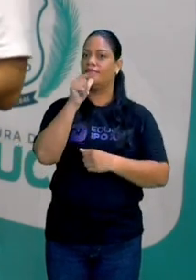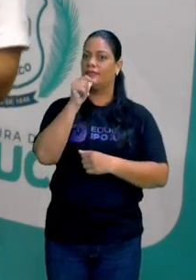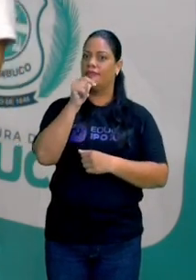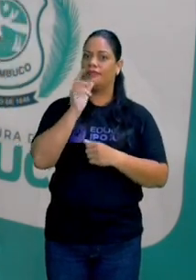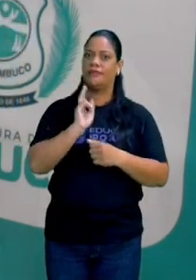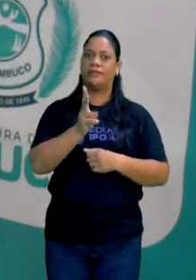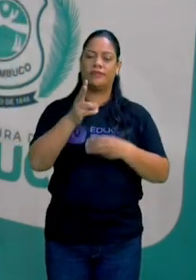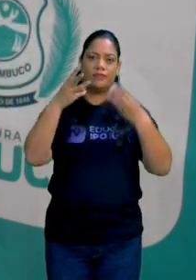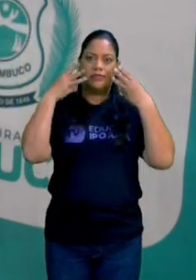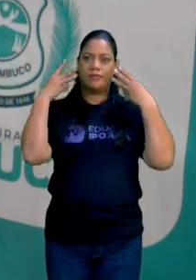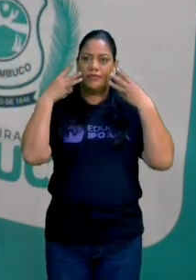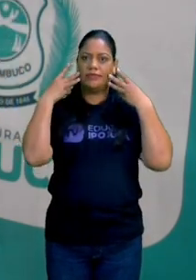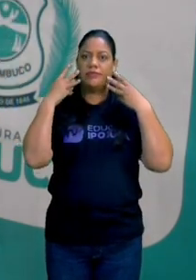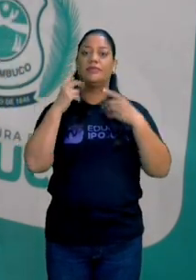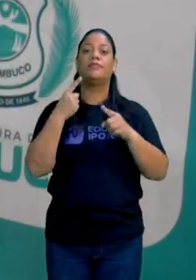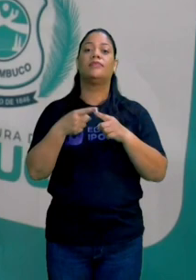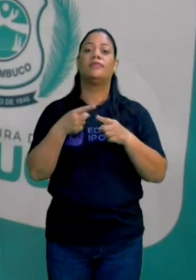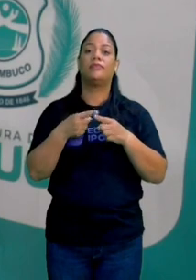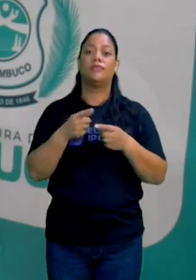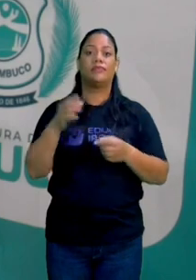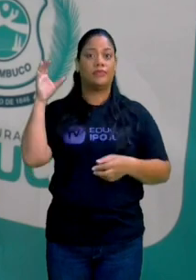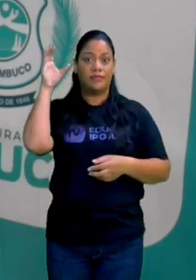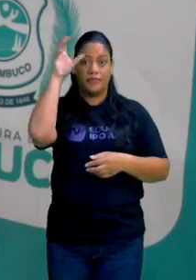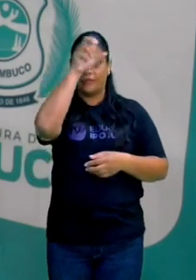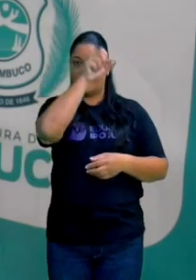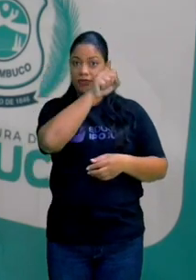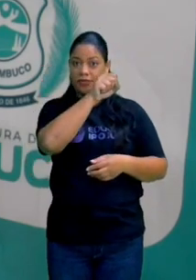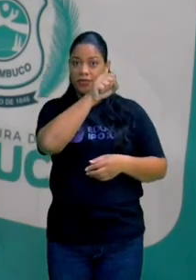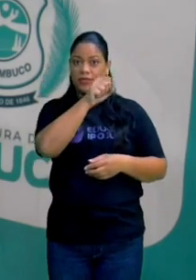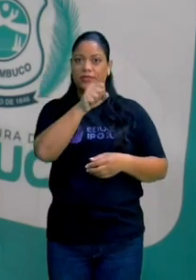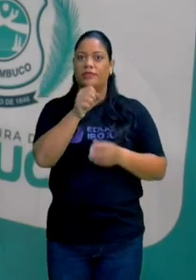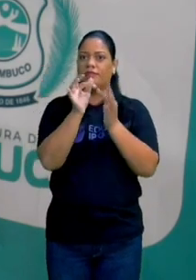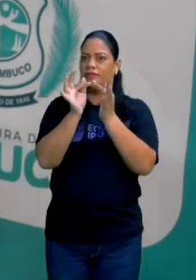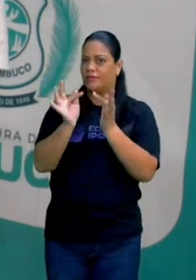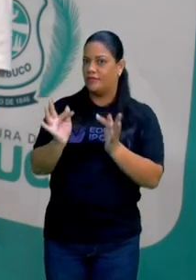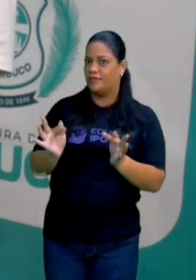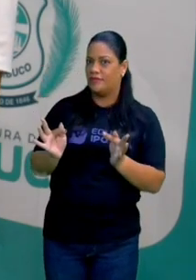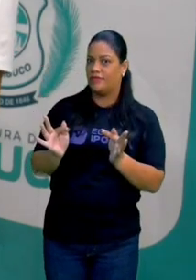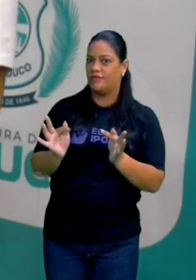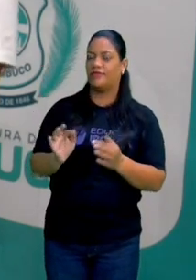fica no quintal da casa. Compreendendo? Nessa forma bem simples.